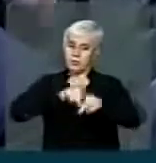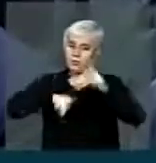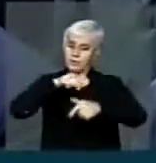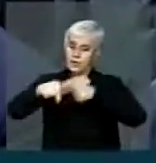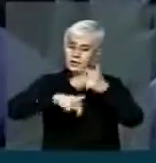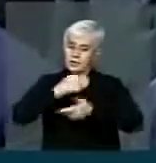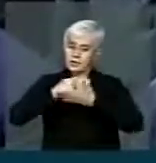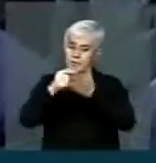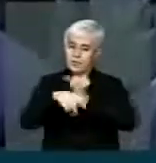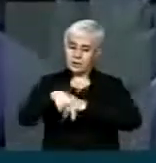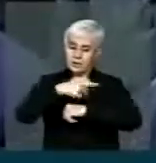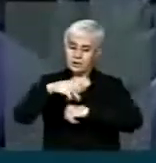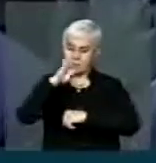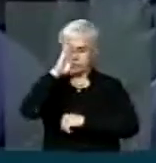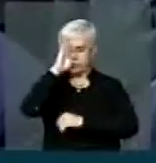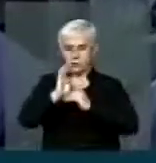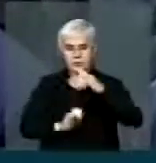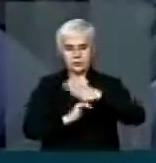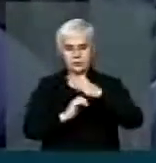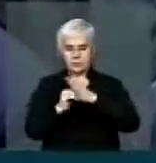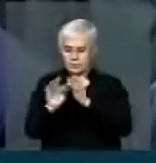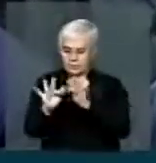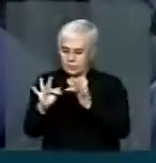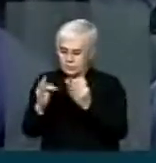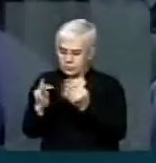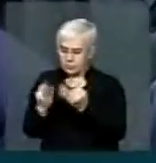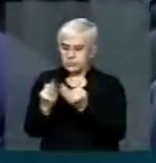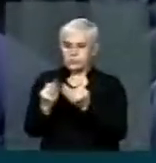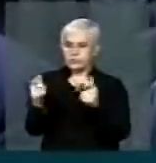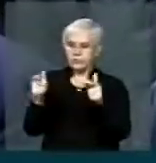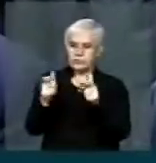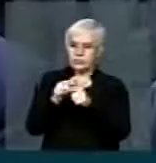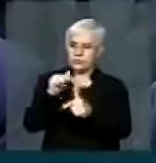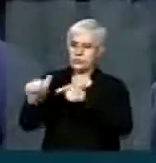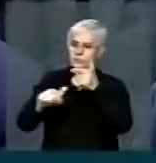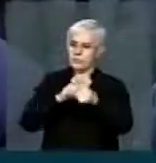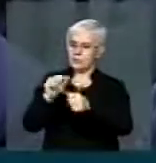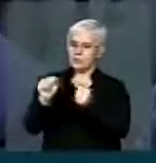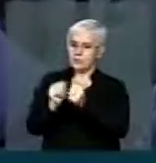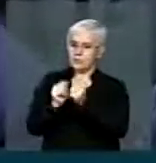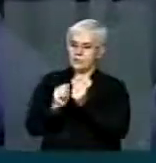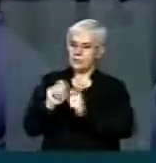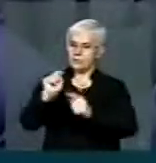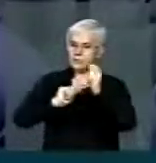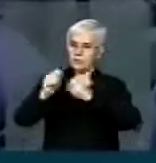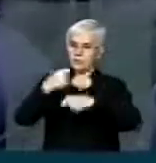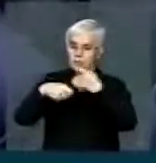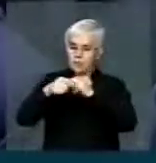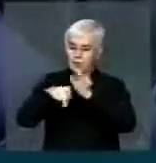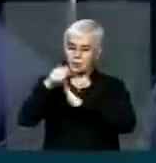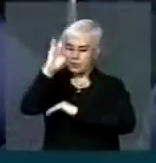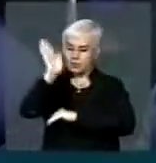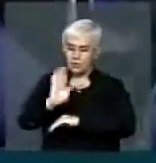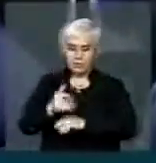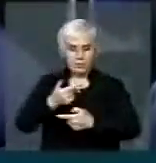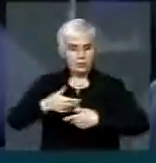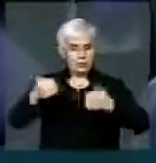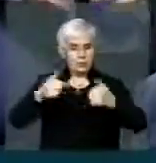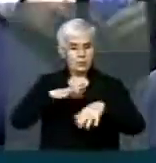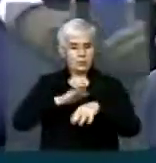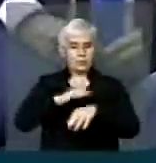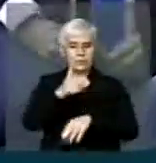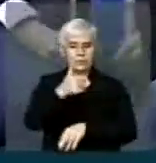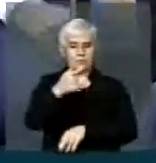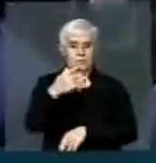país, principalmente as empresas familiares que estão lá trabalhando para que a economia... São mais de 170 mil